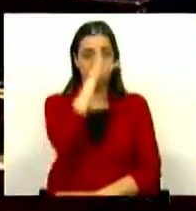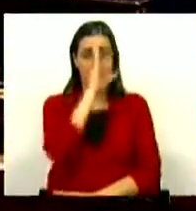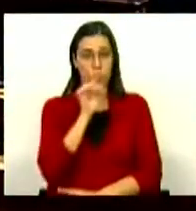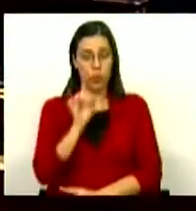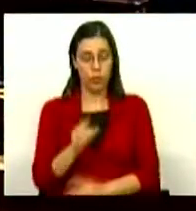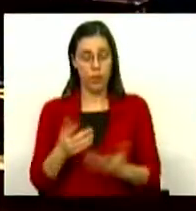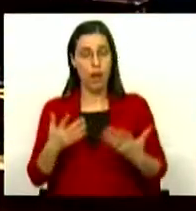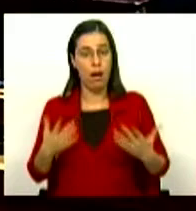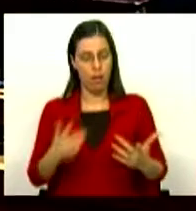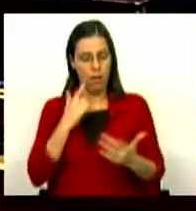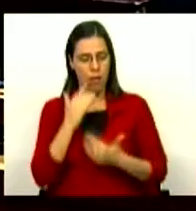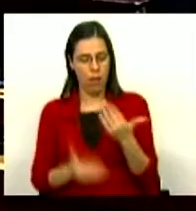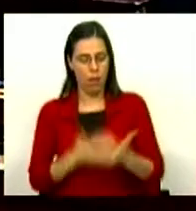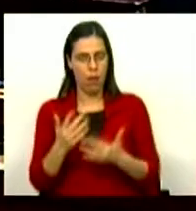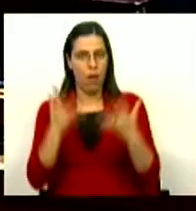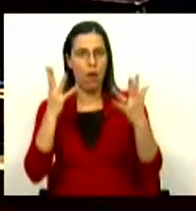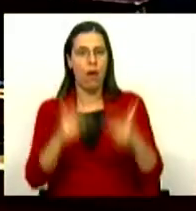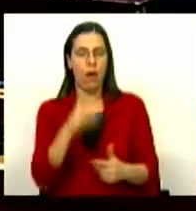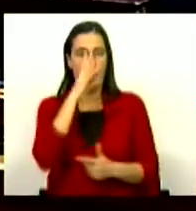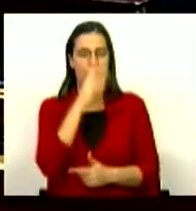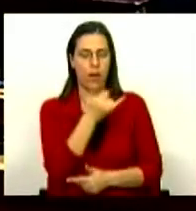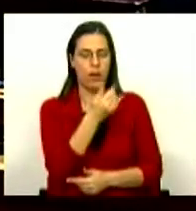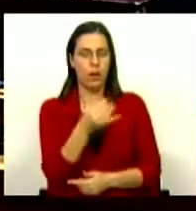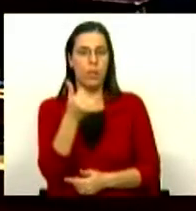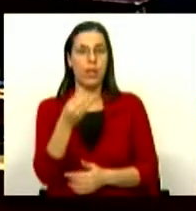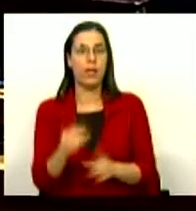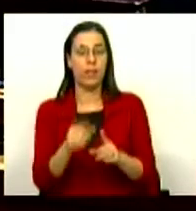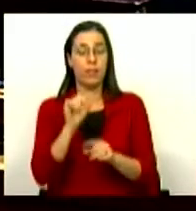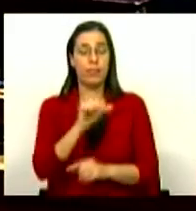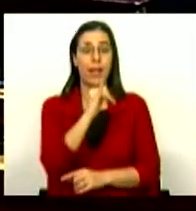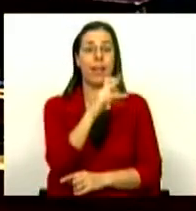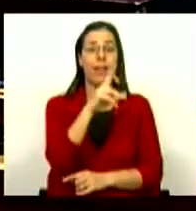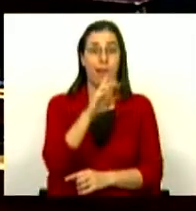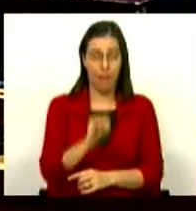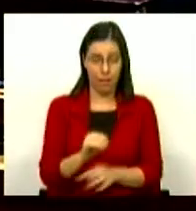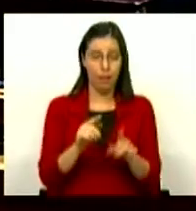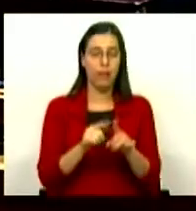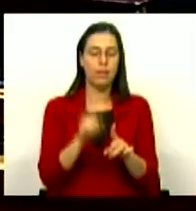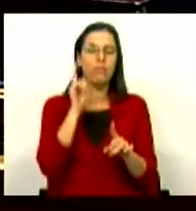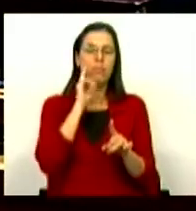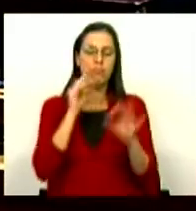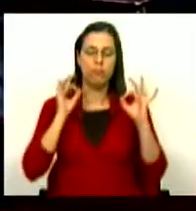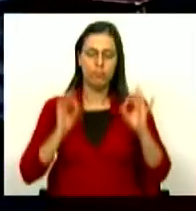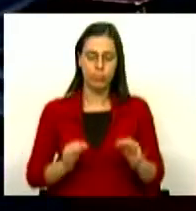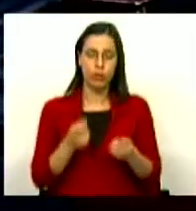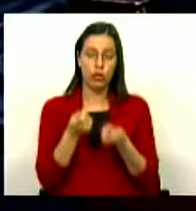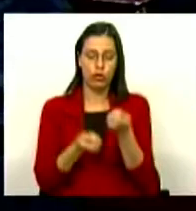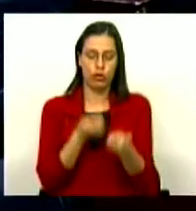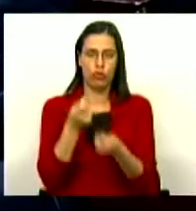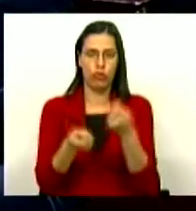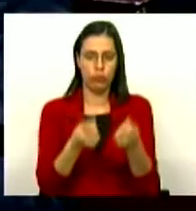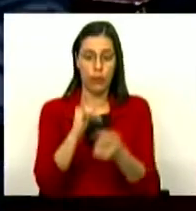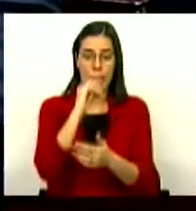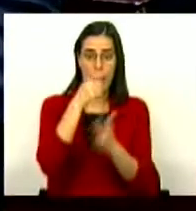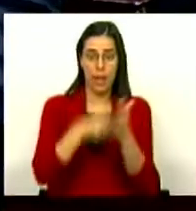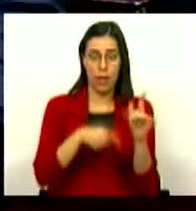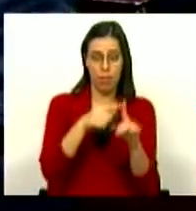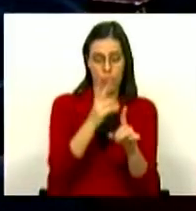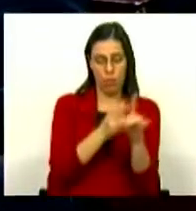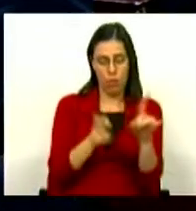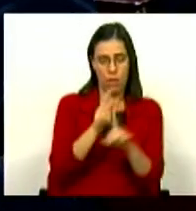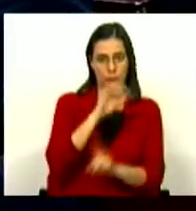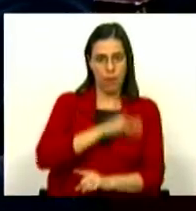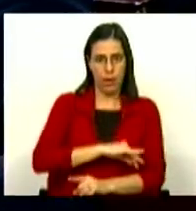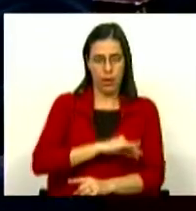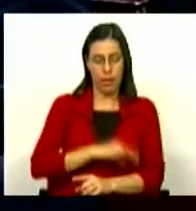que agora são continuadas no Orçamento do Estado para 2020, em sede de IRS, asseguraram a progressividade do imposto e aumentaram o